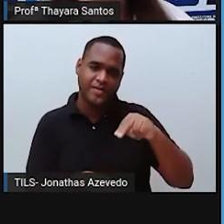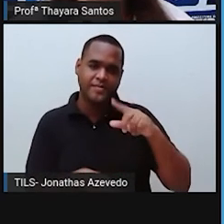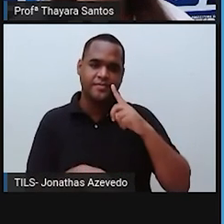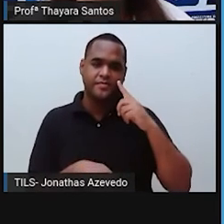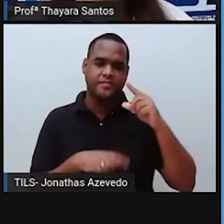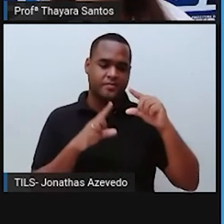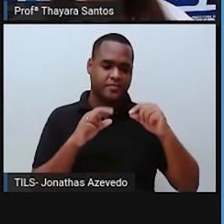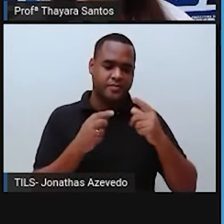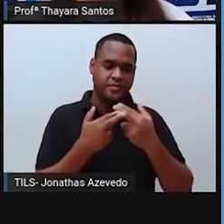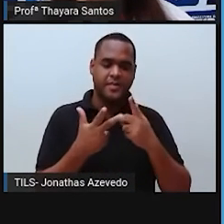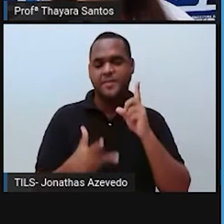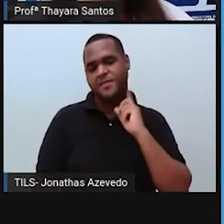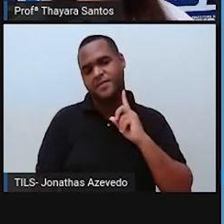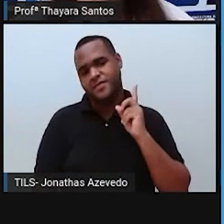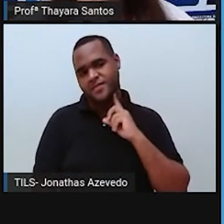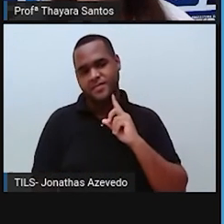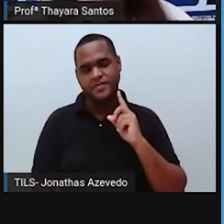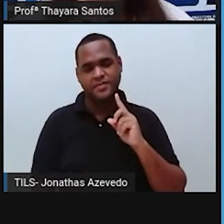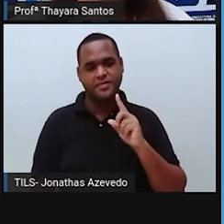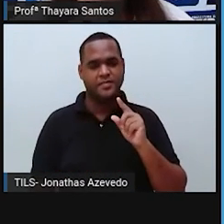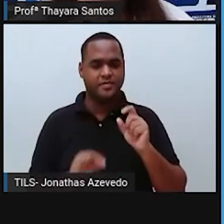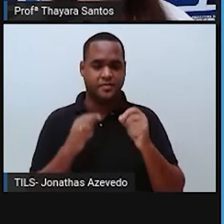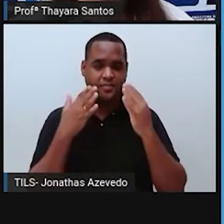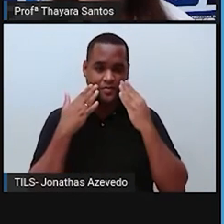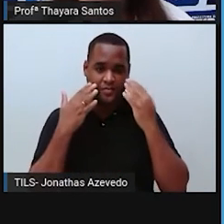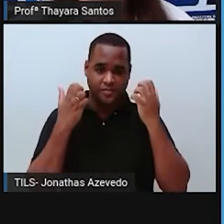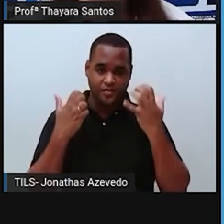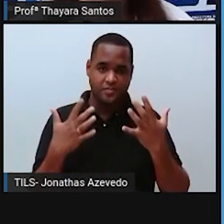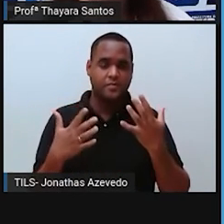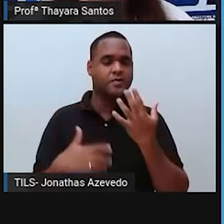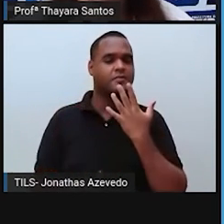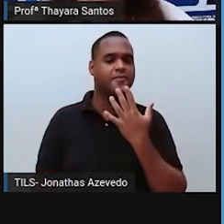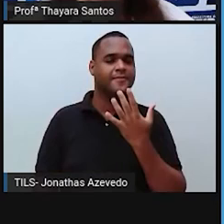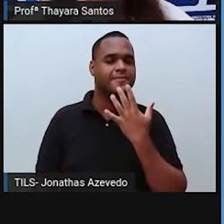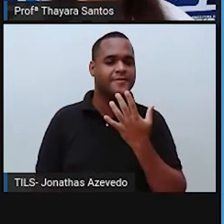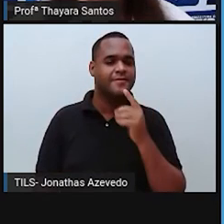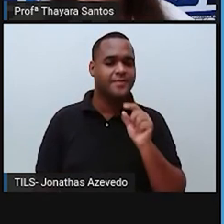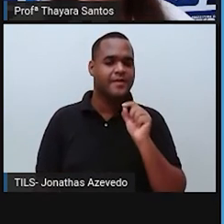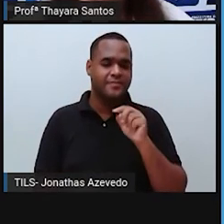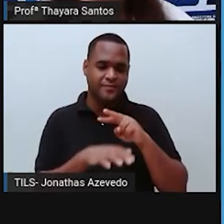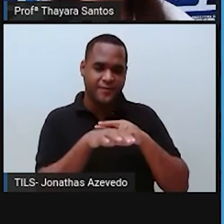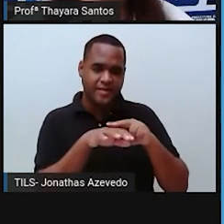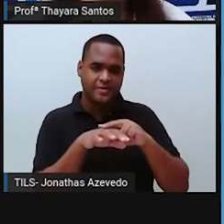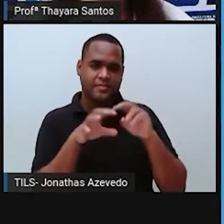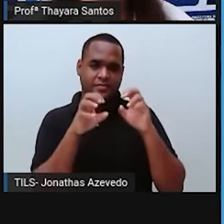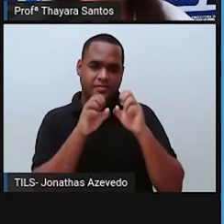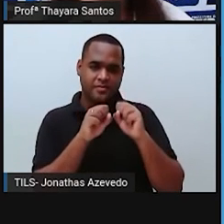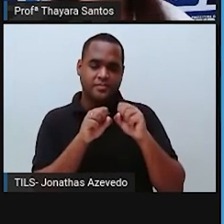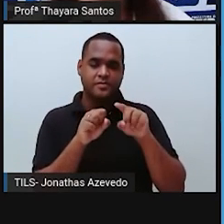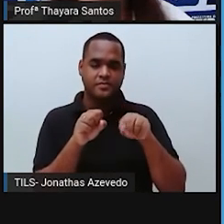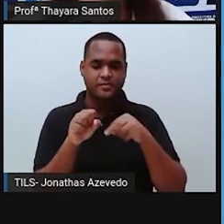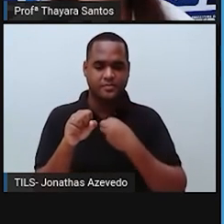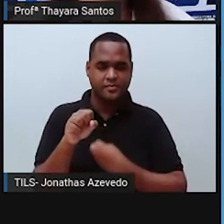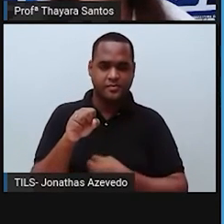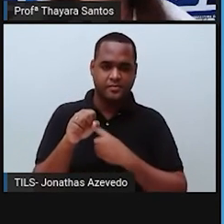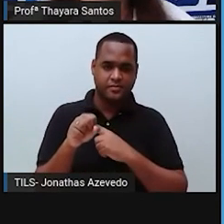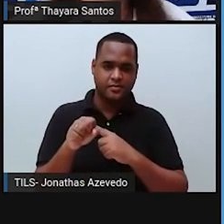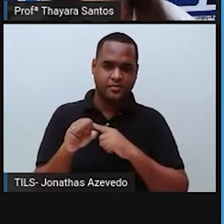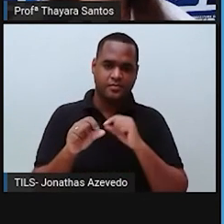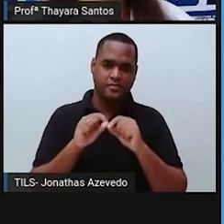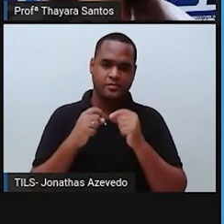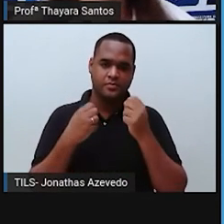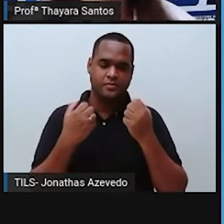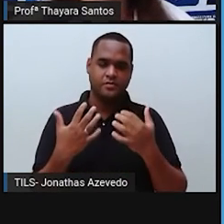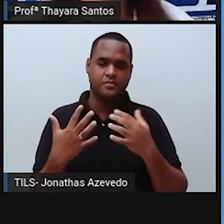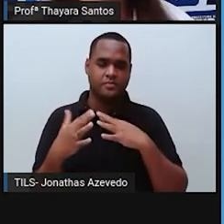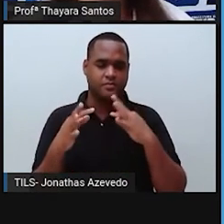pedacinho de Minas Gerais. Então, ele é representado por essa coloração aqui, verdinha. Então, aqui estaria a caatinga. E o